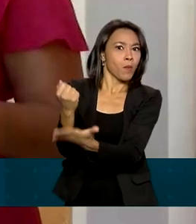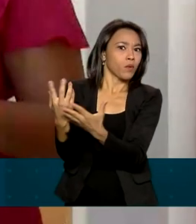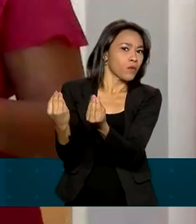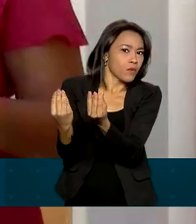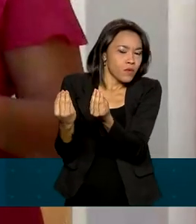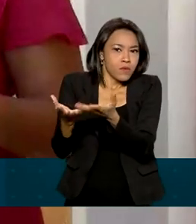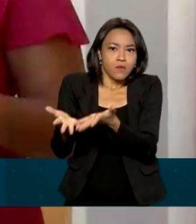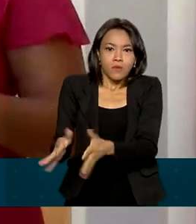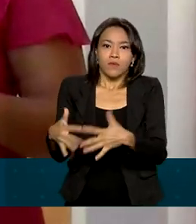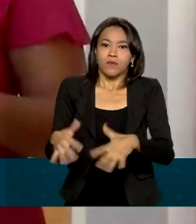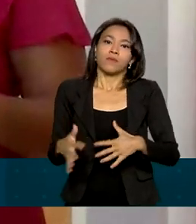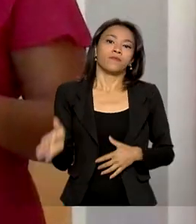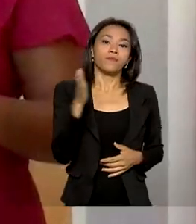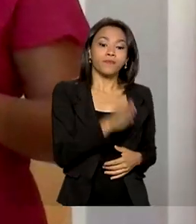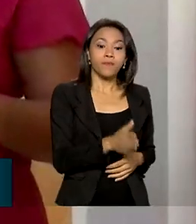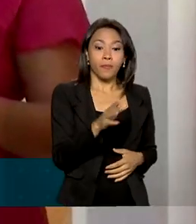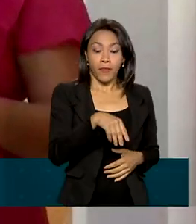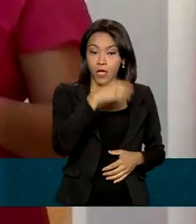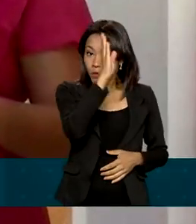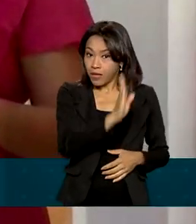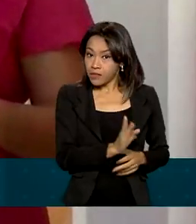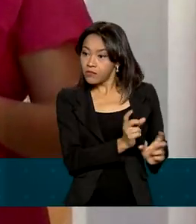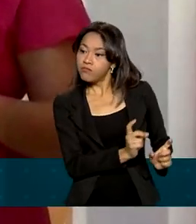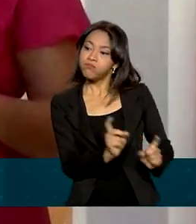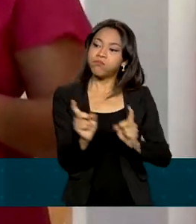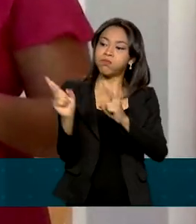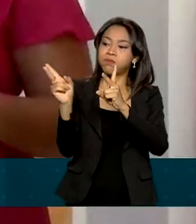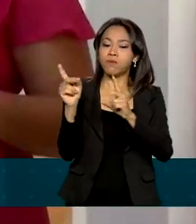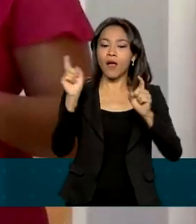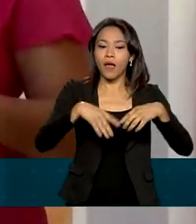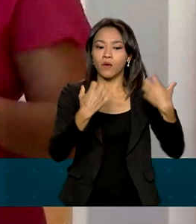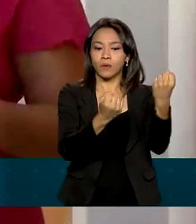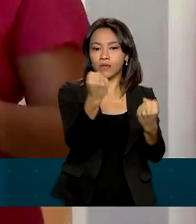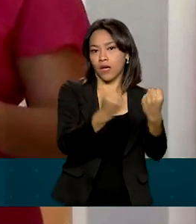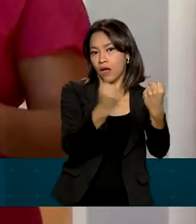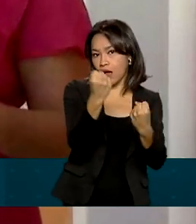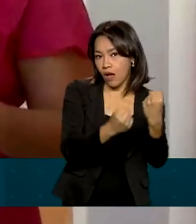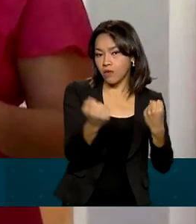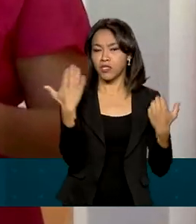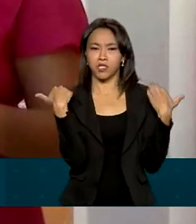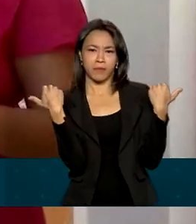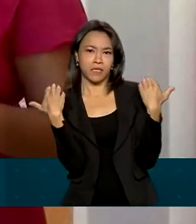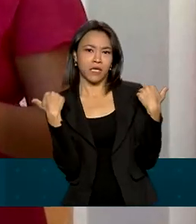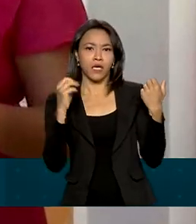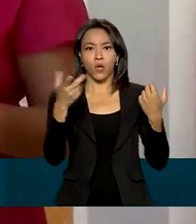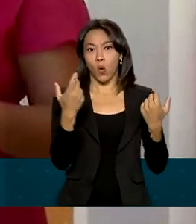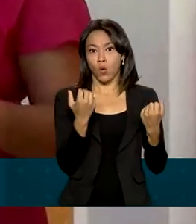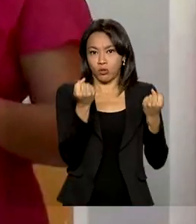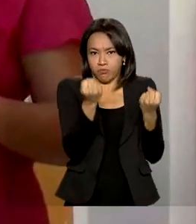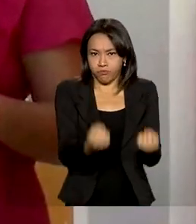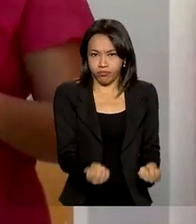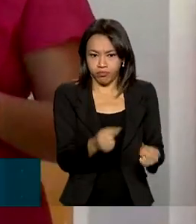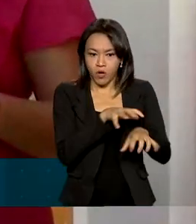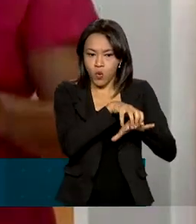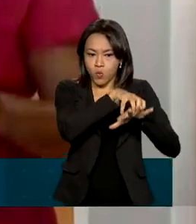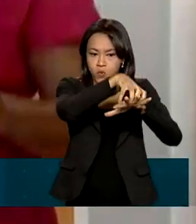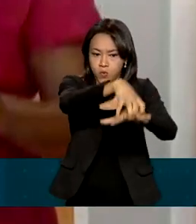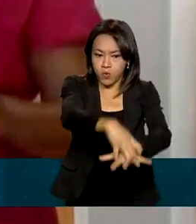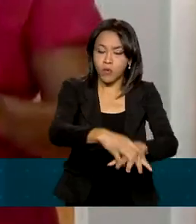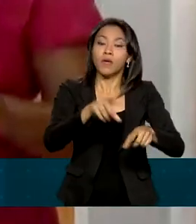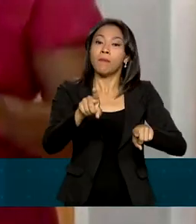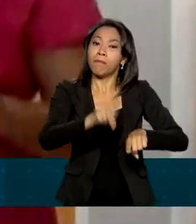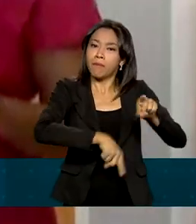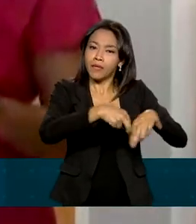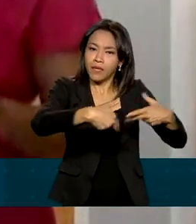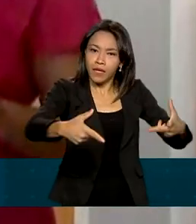produtos mais exportados do Brasil para a Colômbia são os veículos, sejam eles de passeio ou de carga, as peças de automóveis e